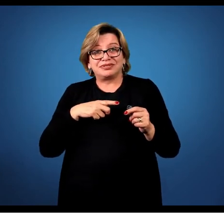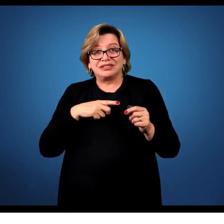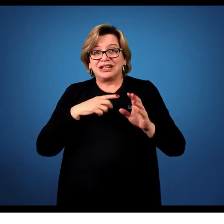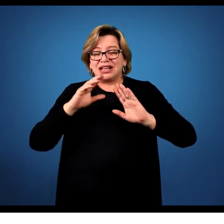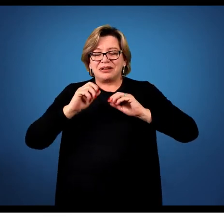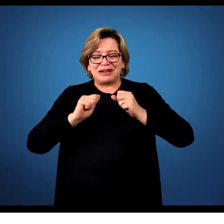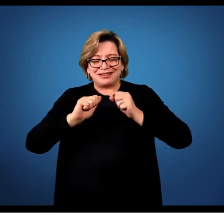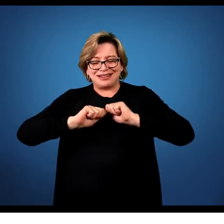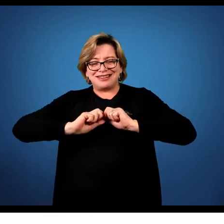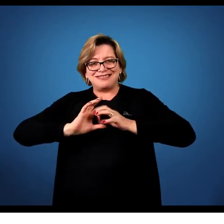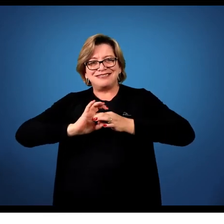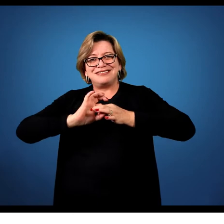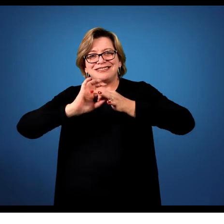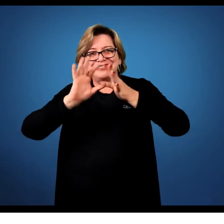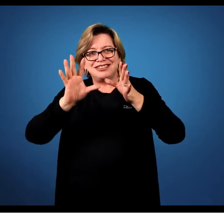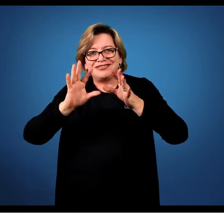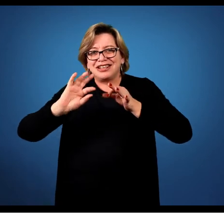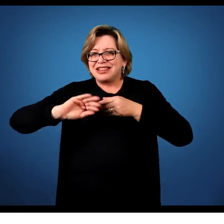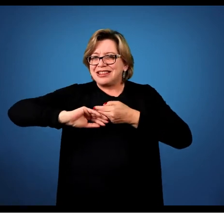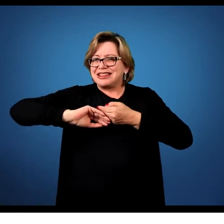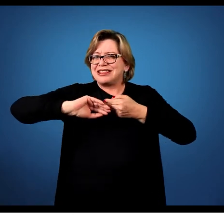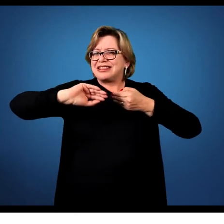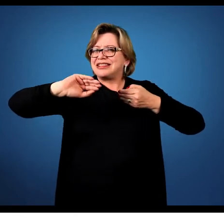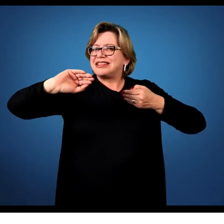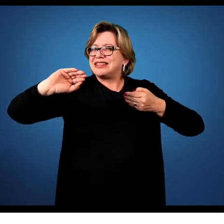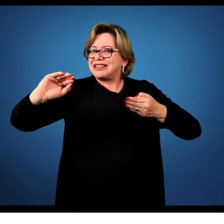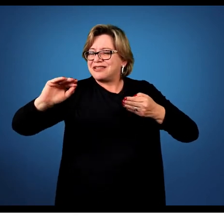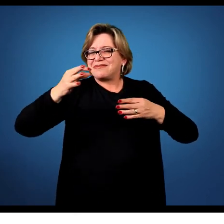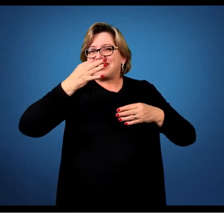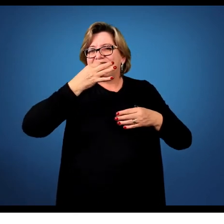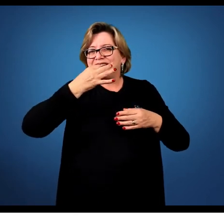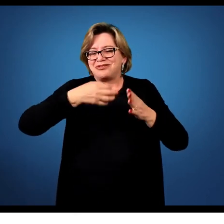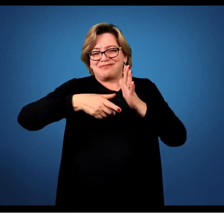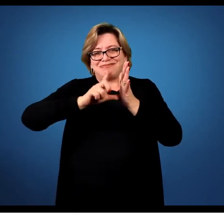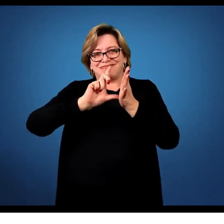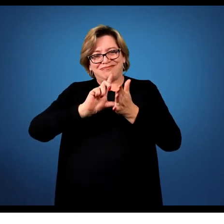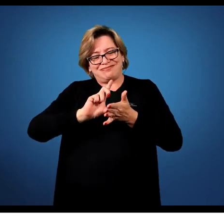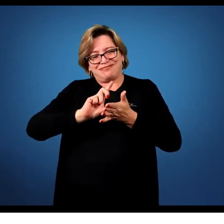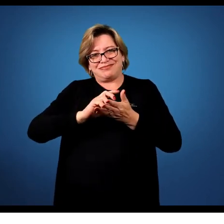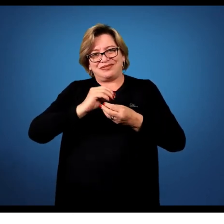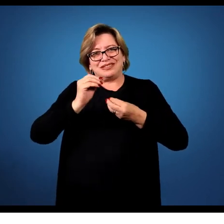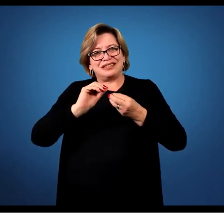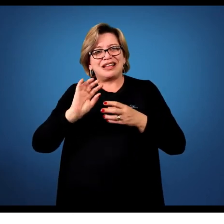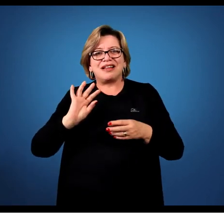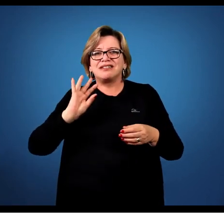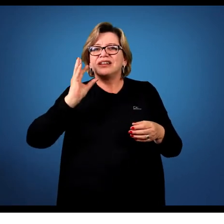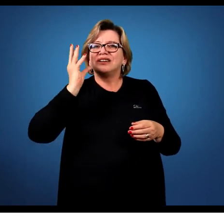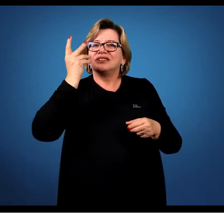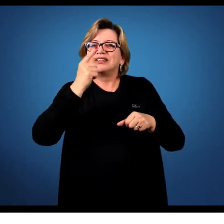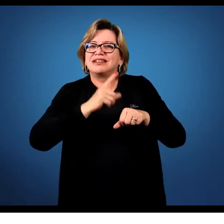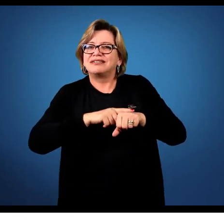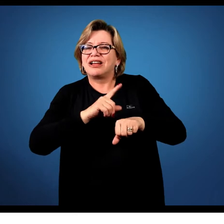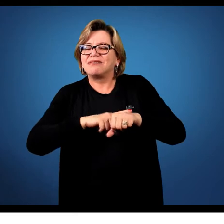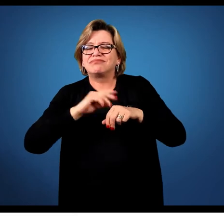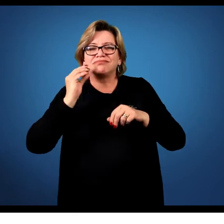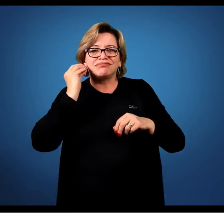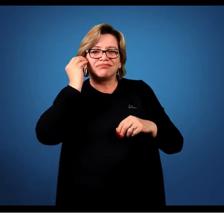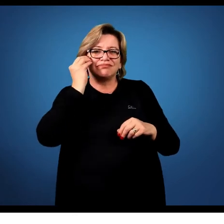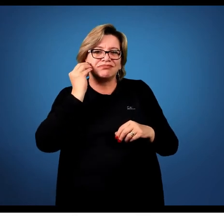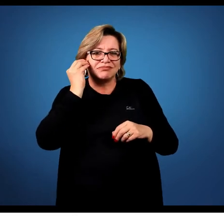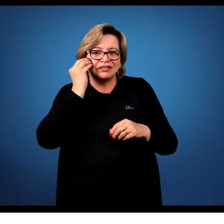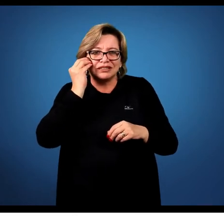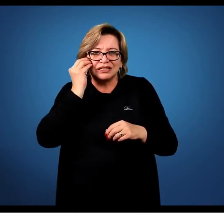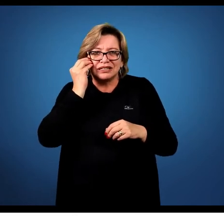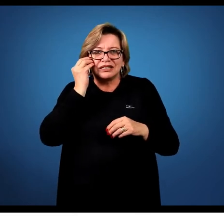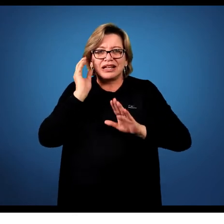despoluído, desligado de pré-definições. Então, isso acontece, como você falou, no momento da experiência. Entende? Eu